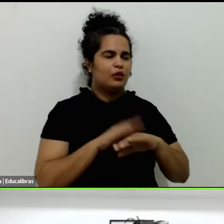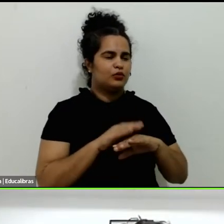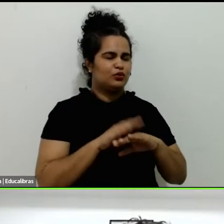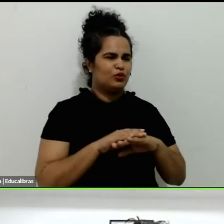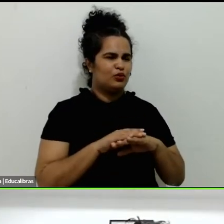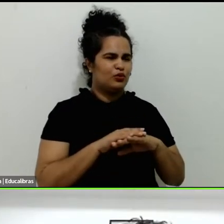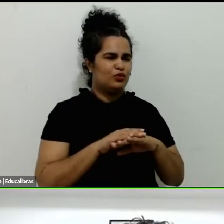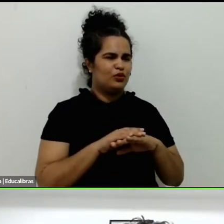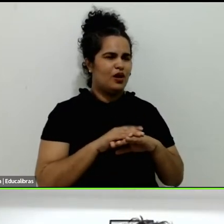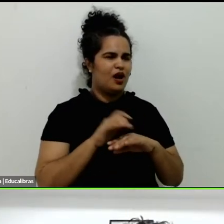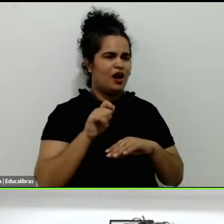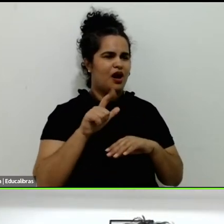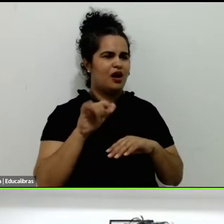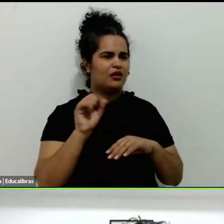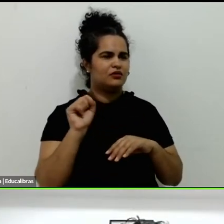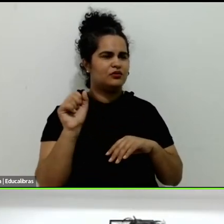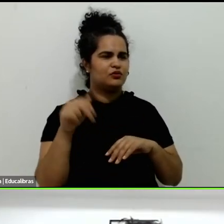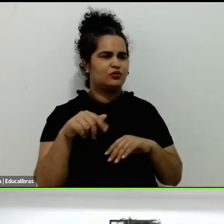was called